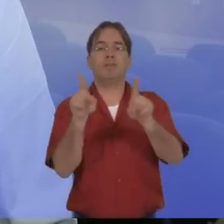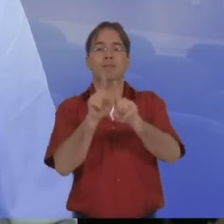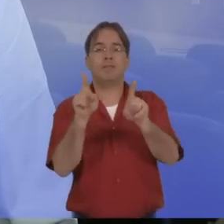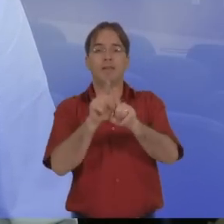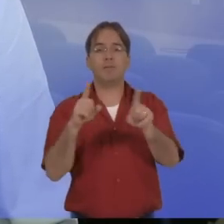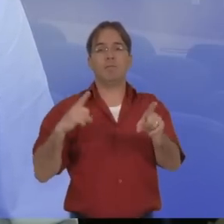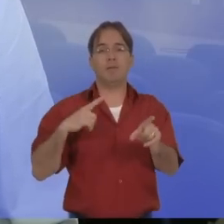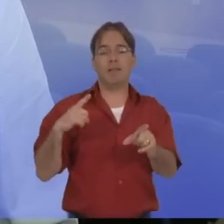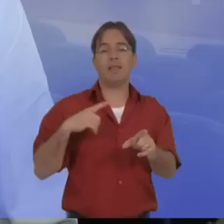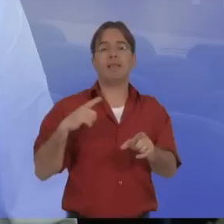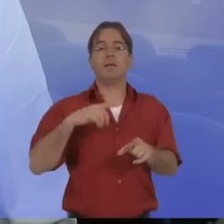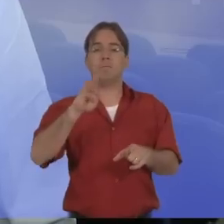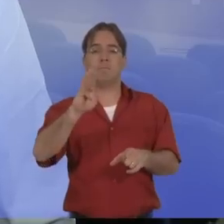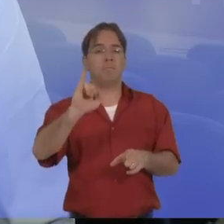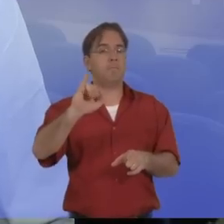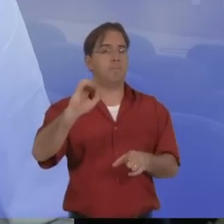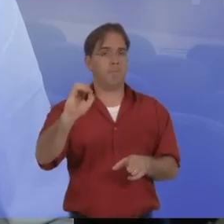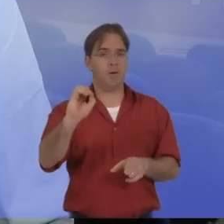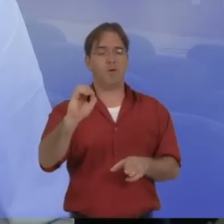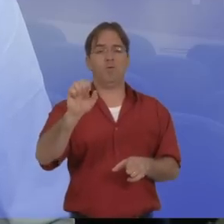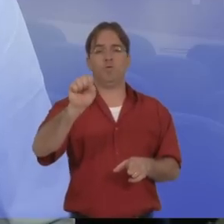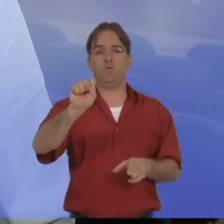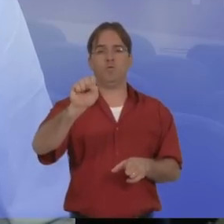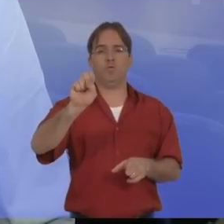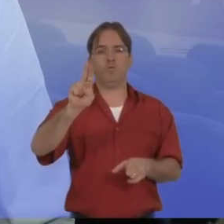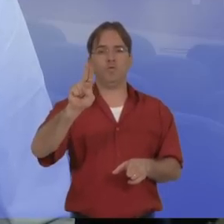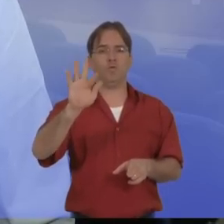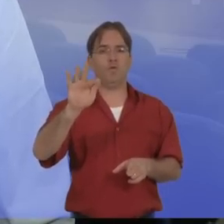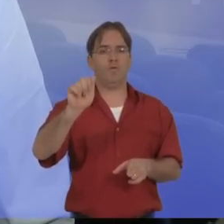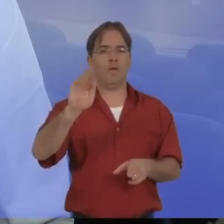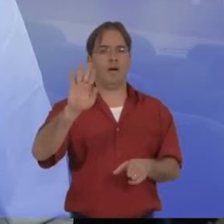de biosufactante,